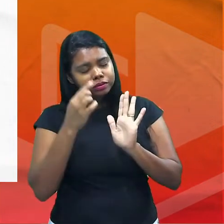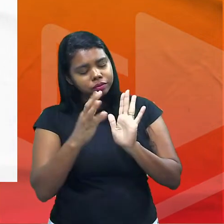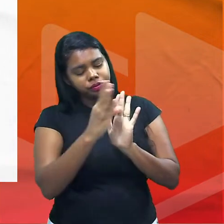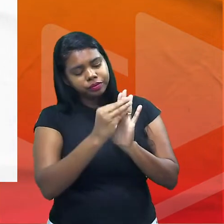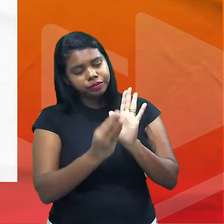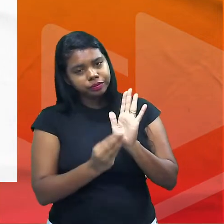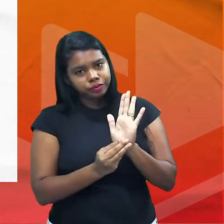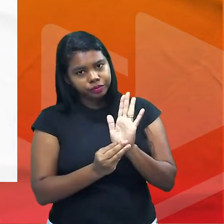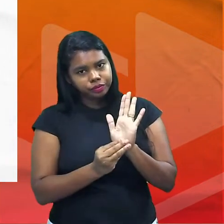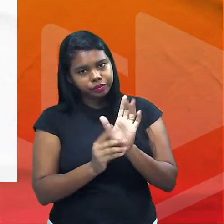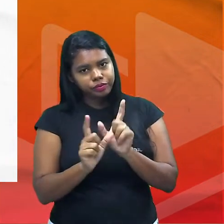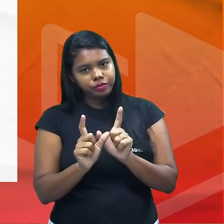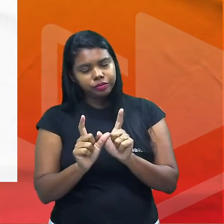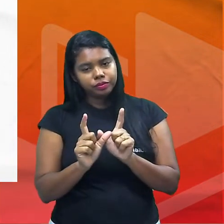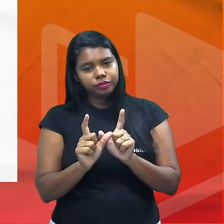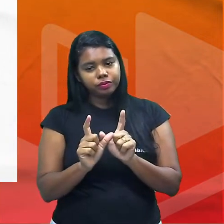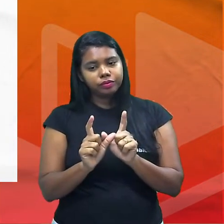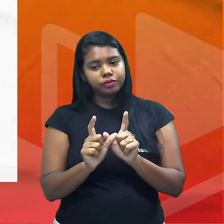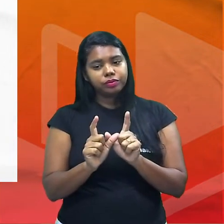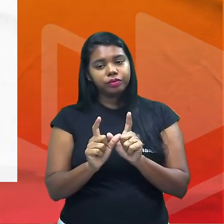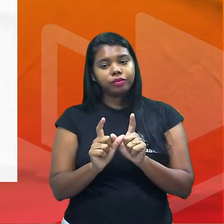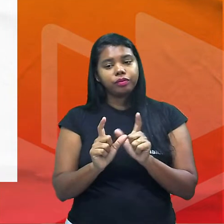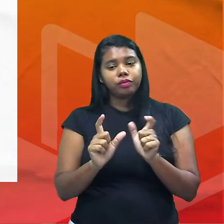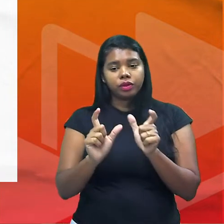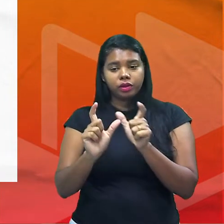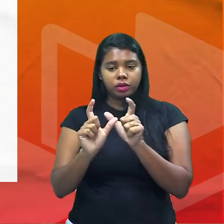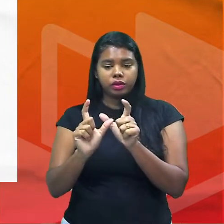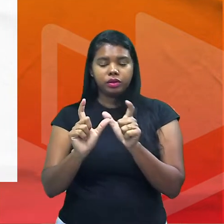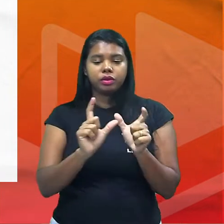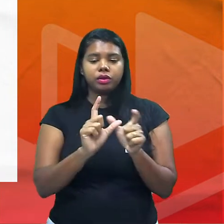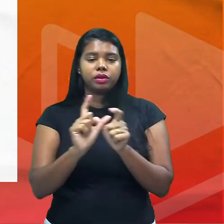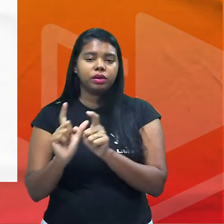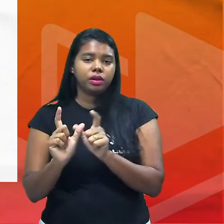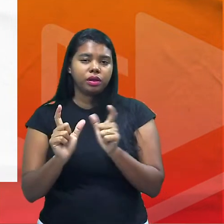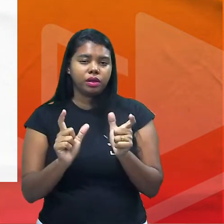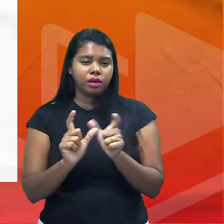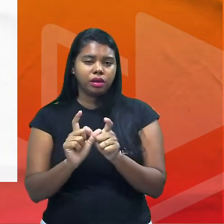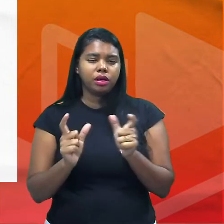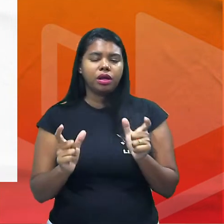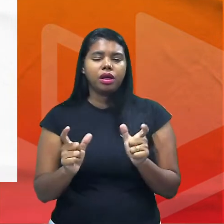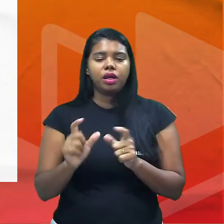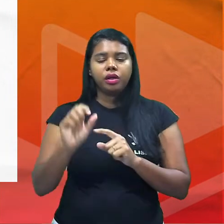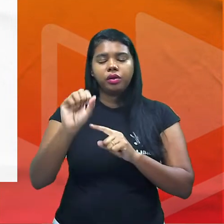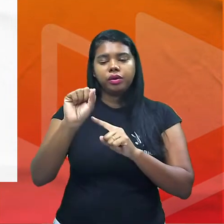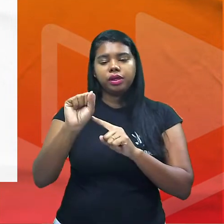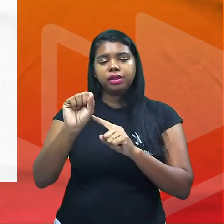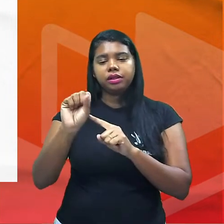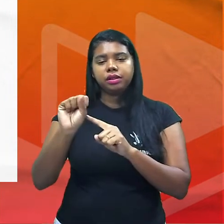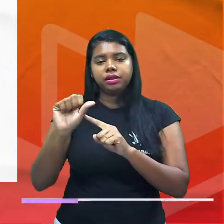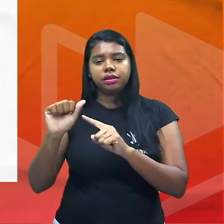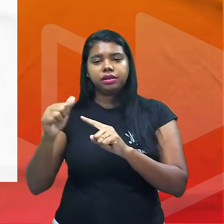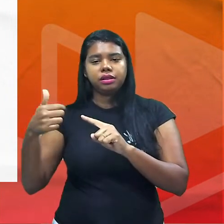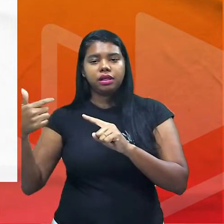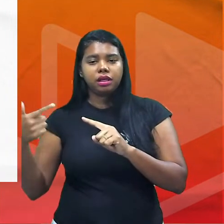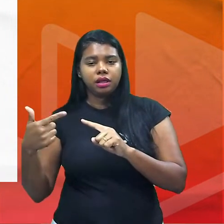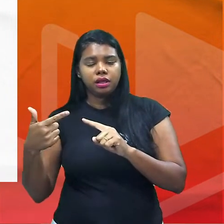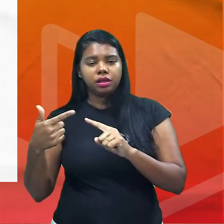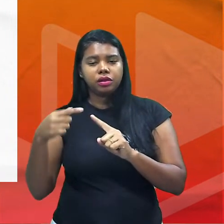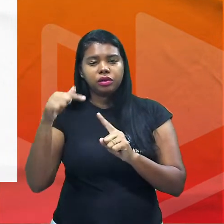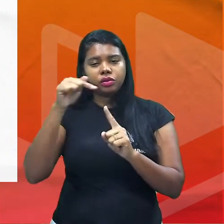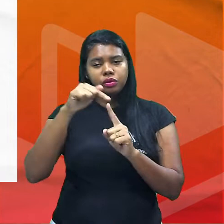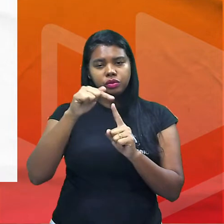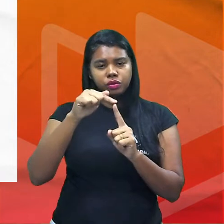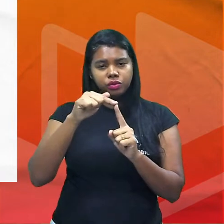coesivos na coesão a coesão que é muito cobrada principalmente na prova do SSA 2 os tipos de coesão ele